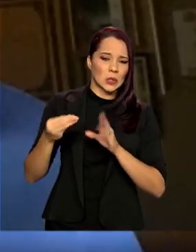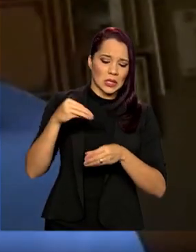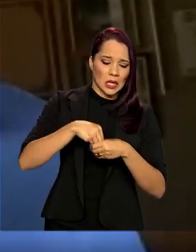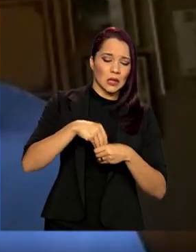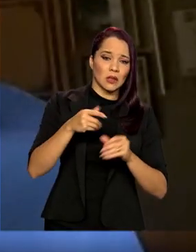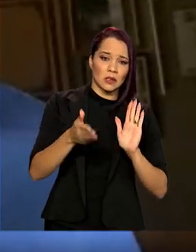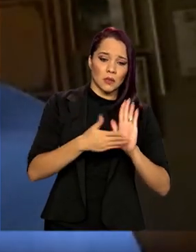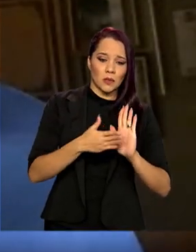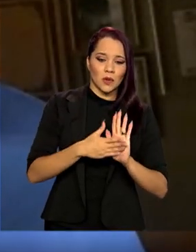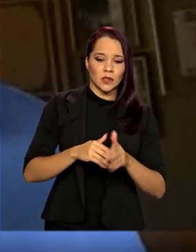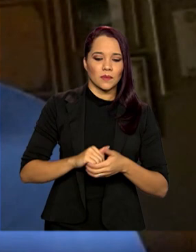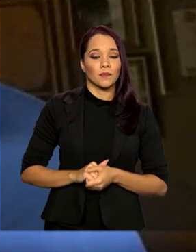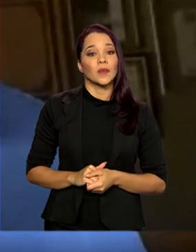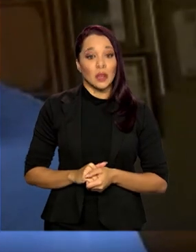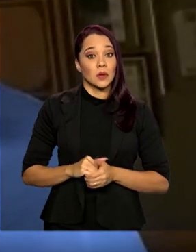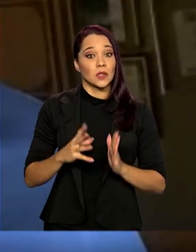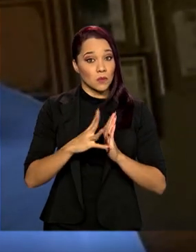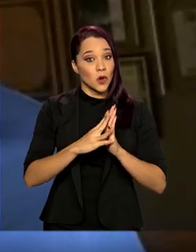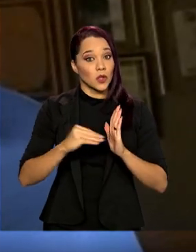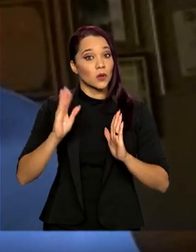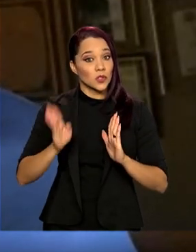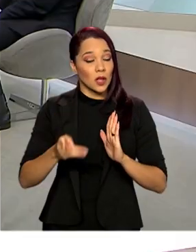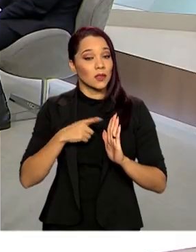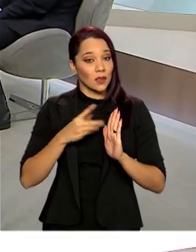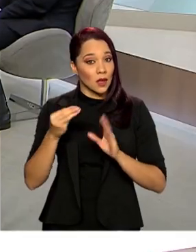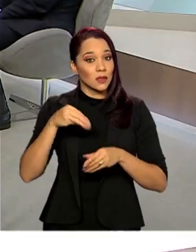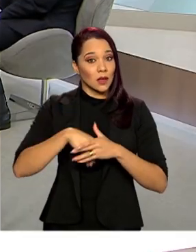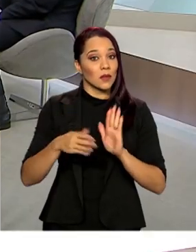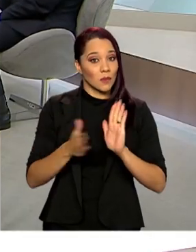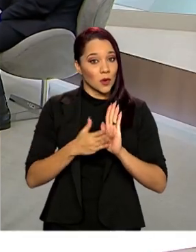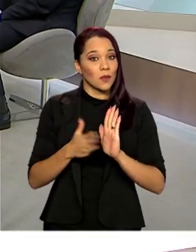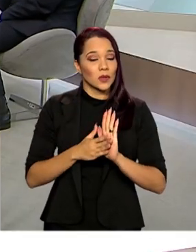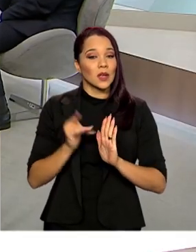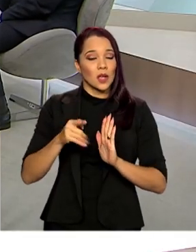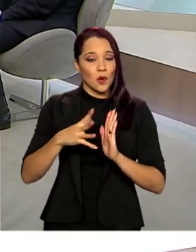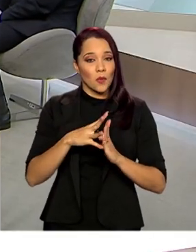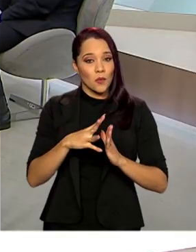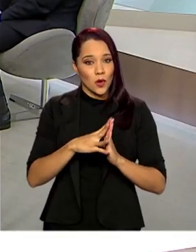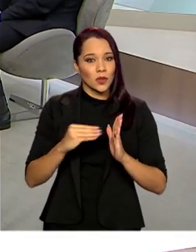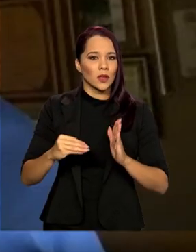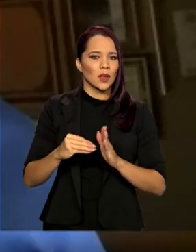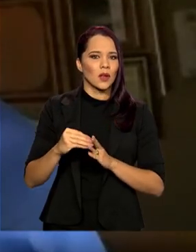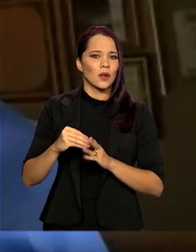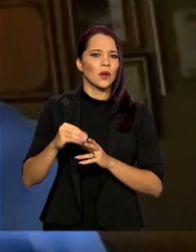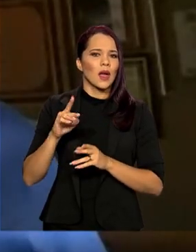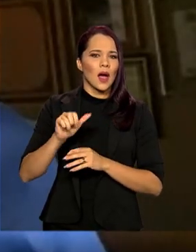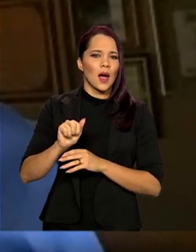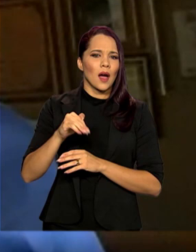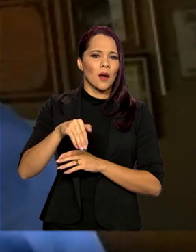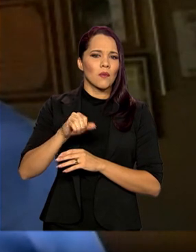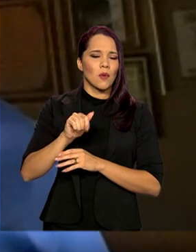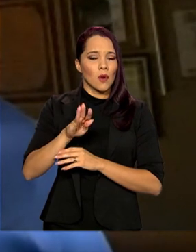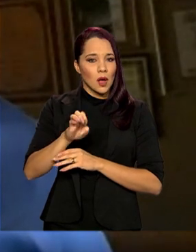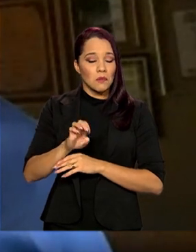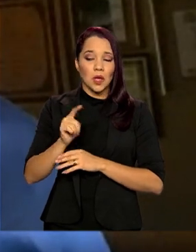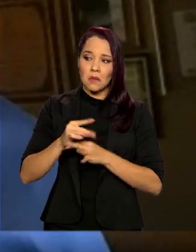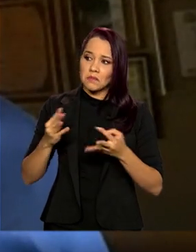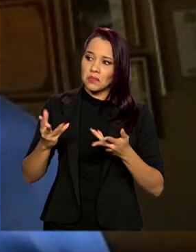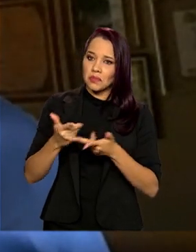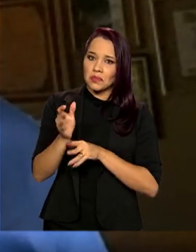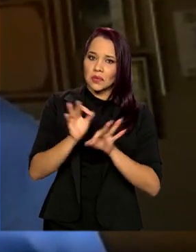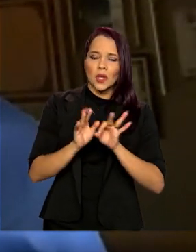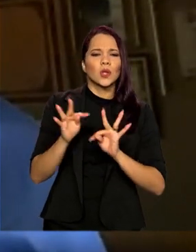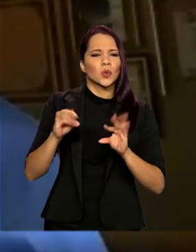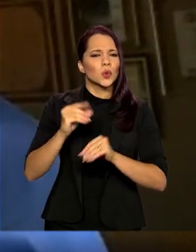propostas? Esse modelo já está dentro da nossa proposta com o modelo aguave que é muito aperfeiçoado. Não precisa... Já está